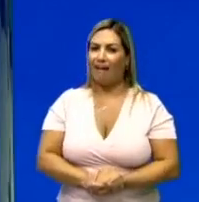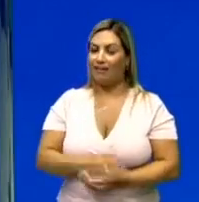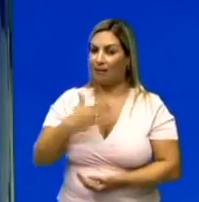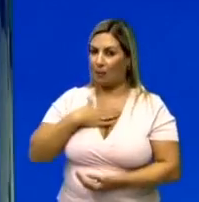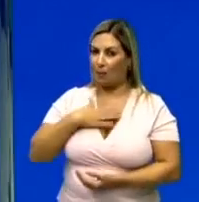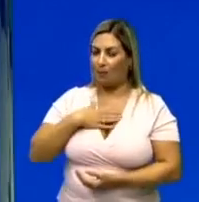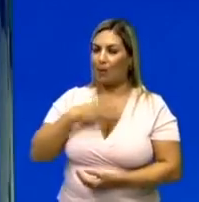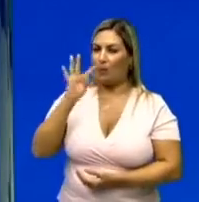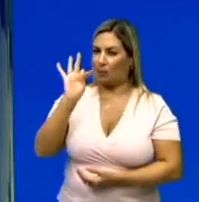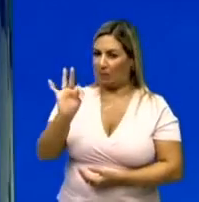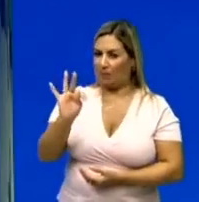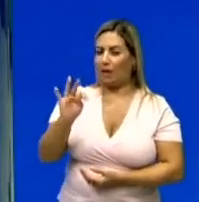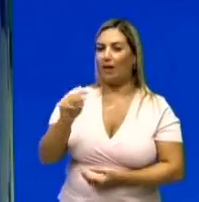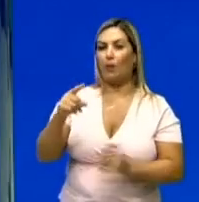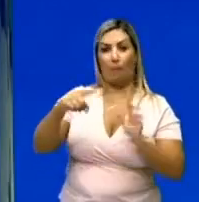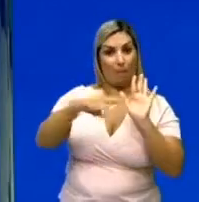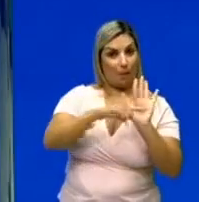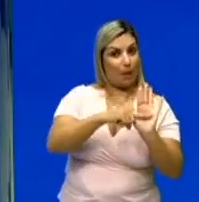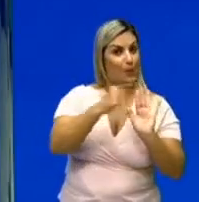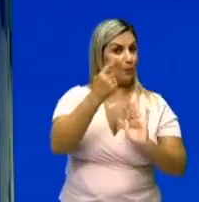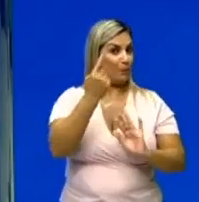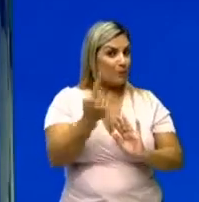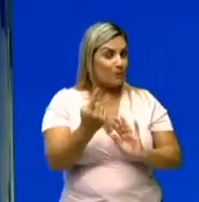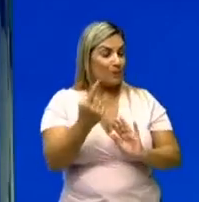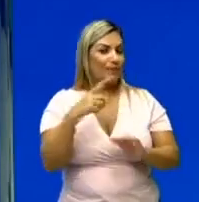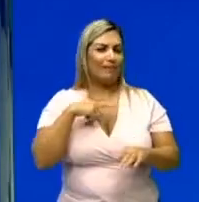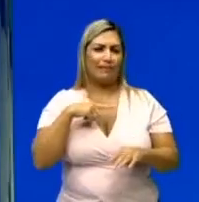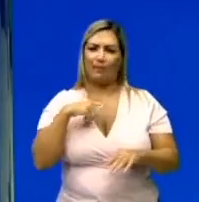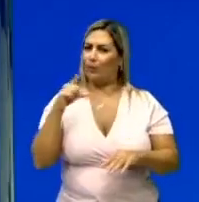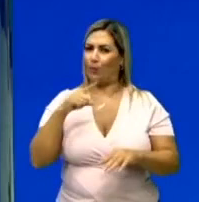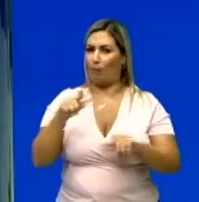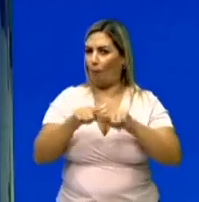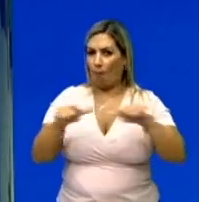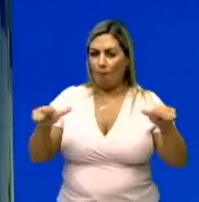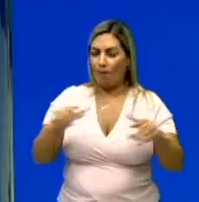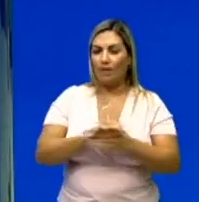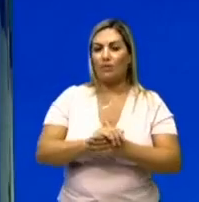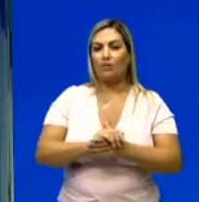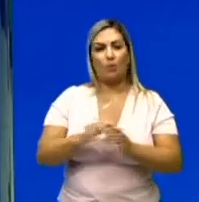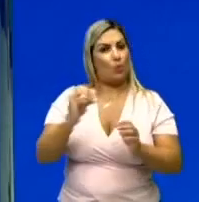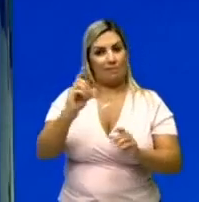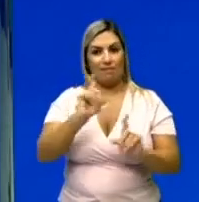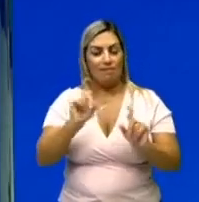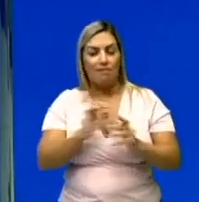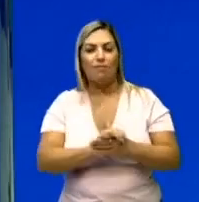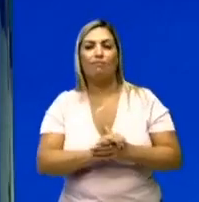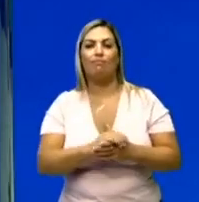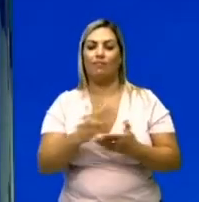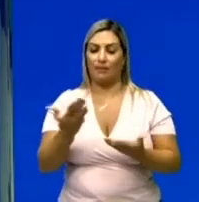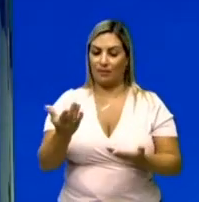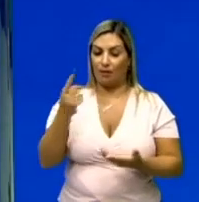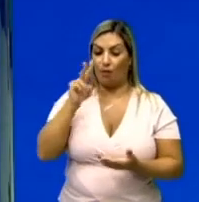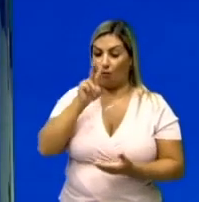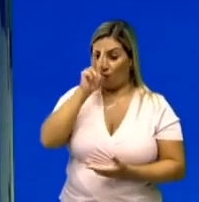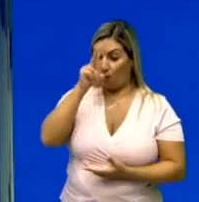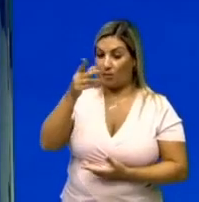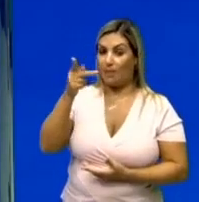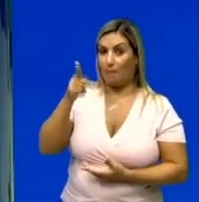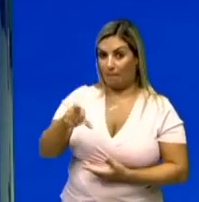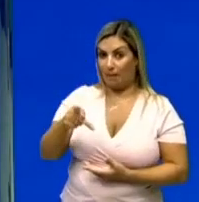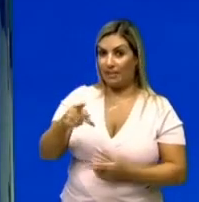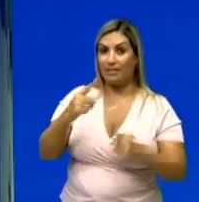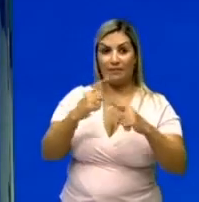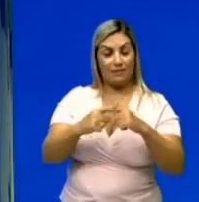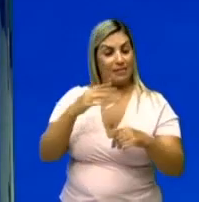isso aqui tudo, né? Do meu cosseno, vale menos um. Como um é neutro, eu vou deixar apenas um sinal. Olha aqui, olha. Força, peso